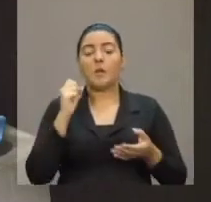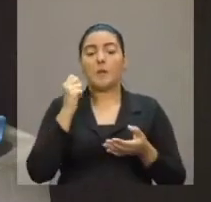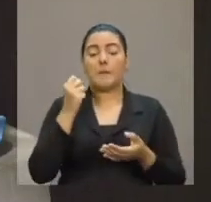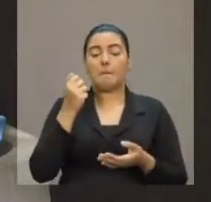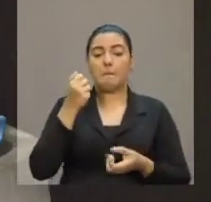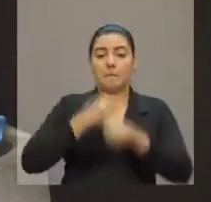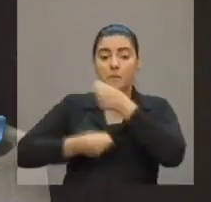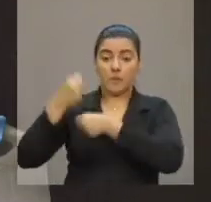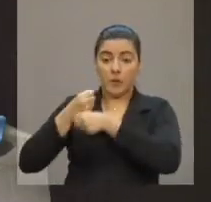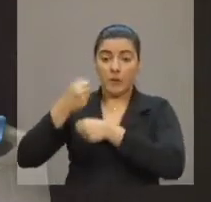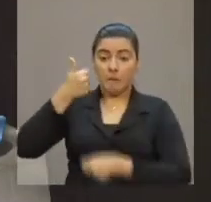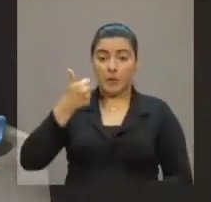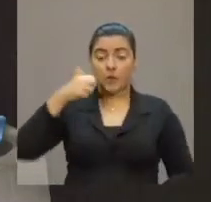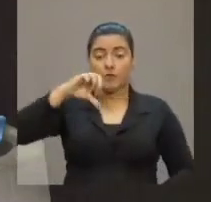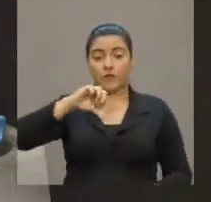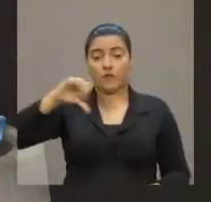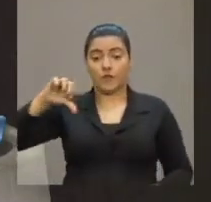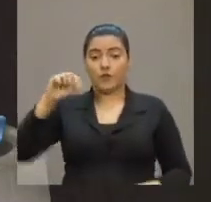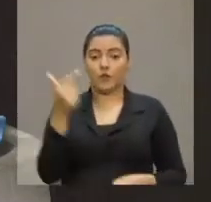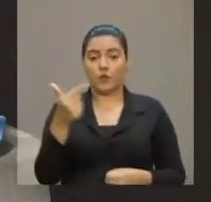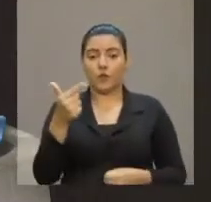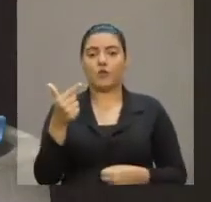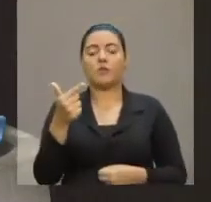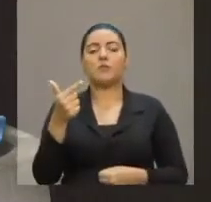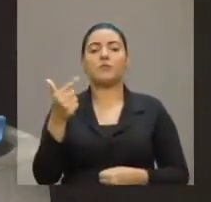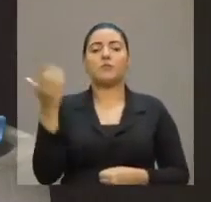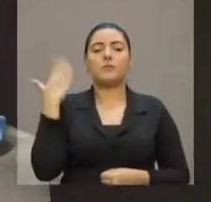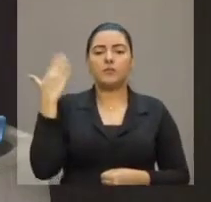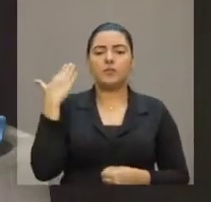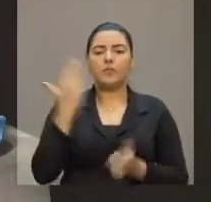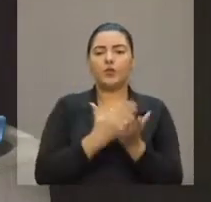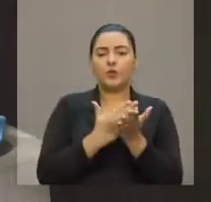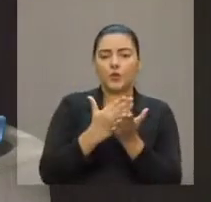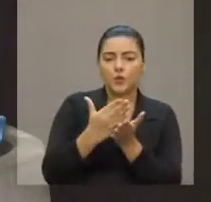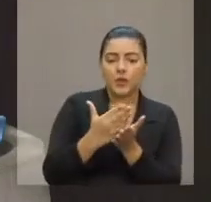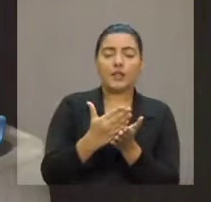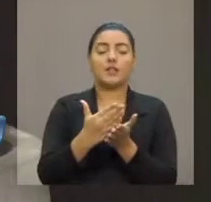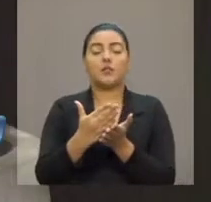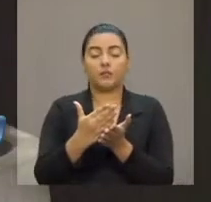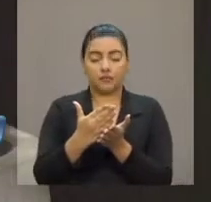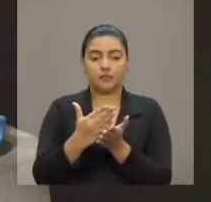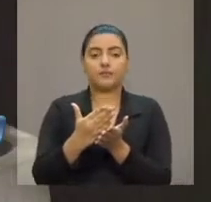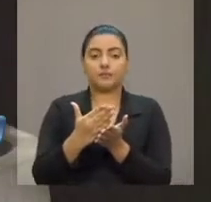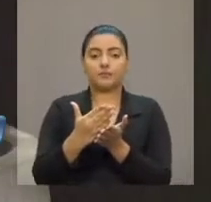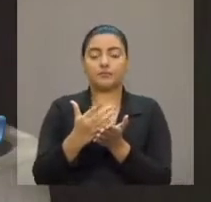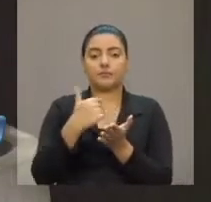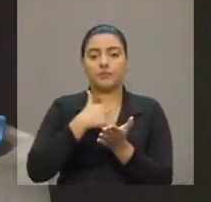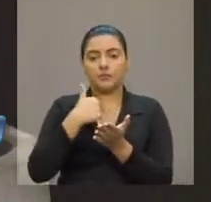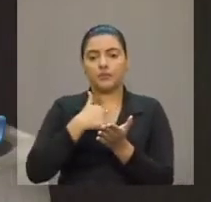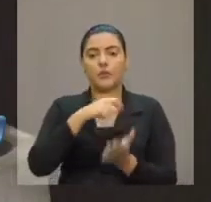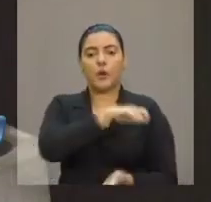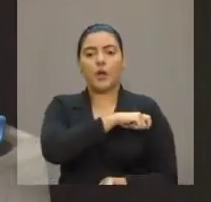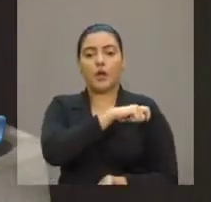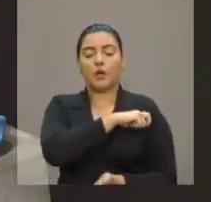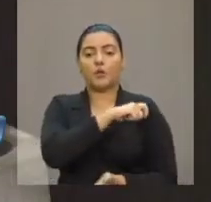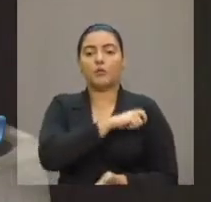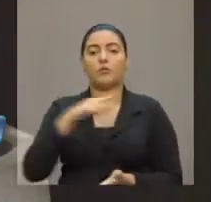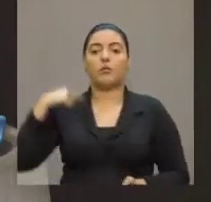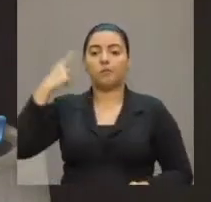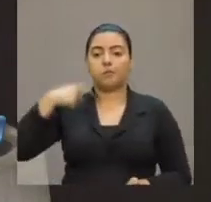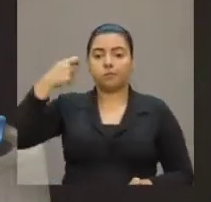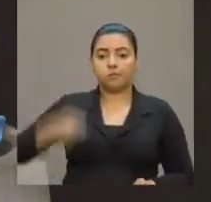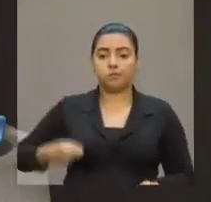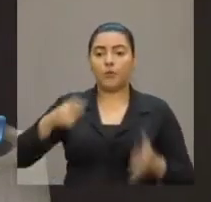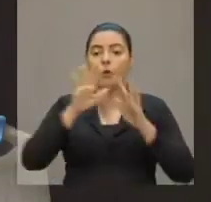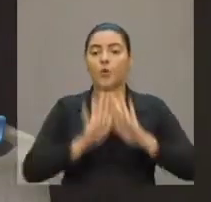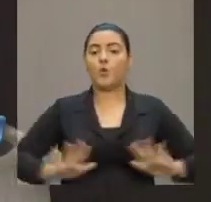de 1992. No início dos anos 90, eu era então estudante de Direito da UFC